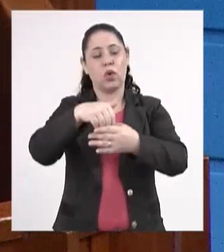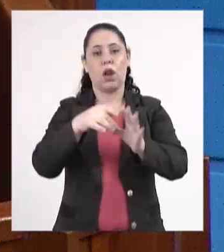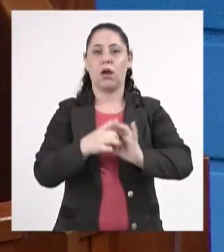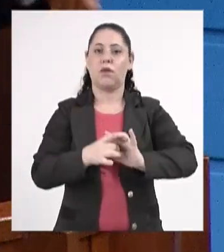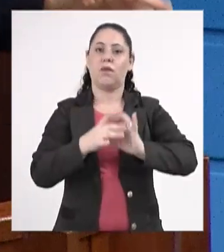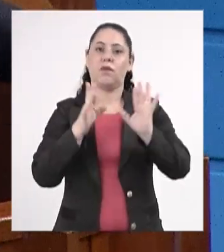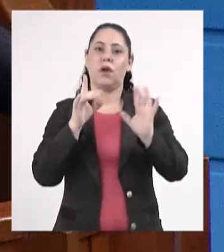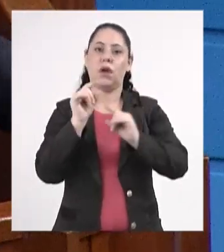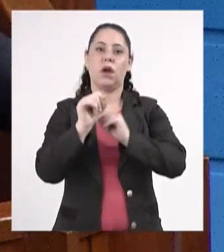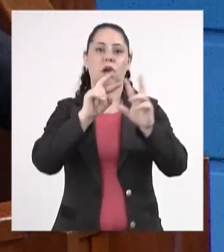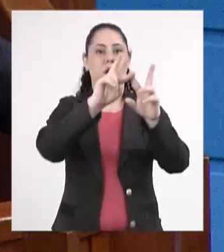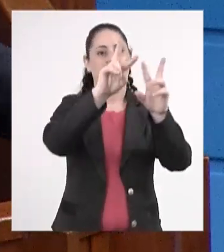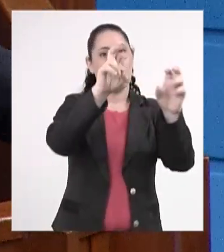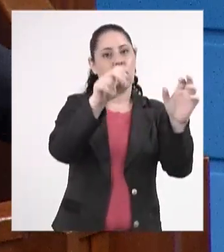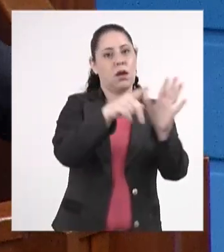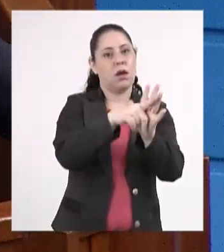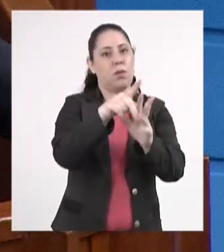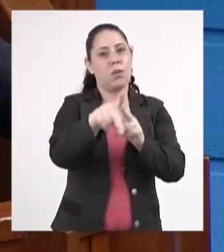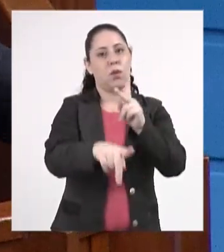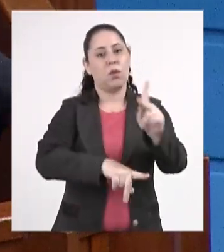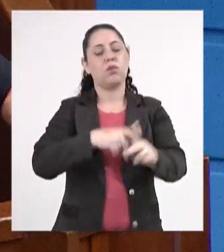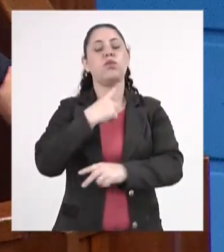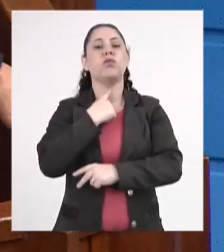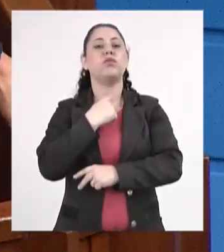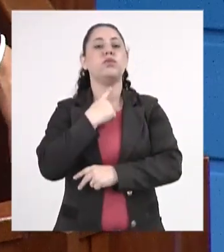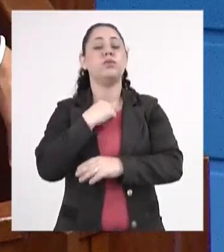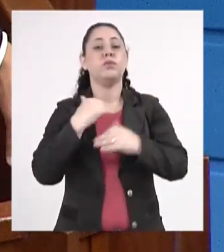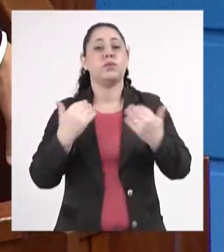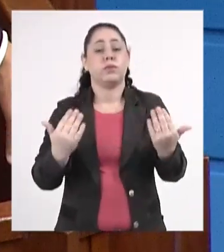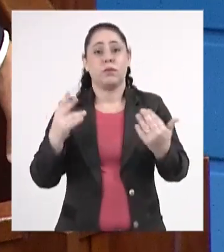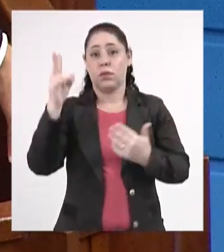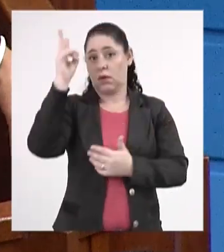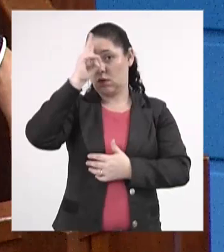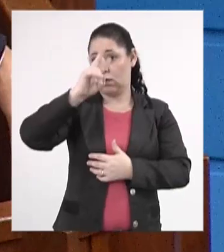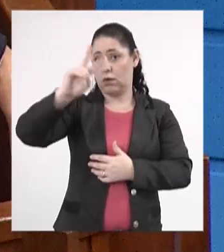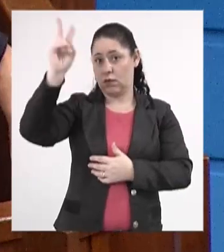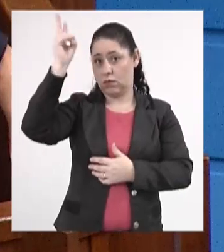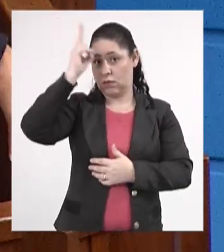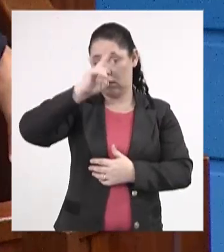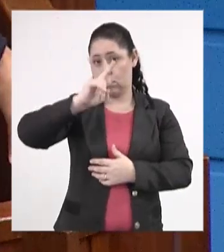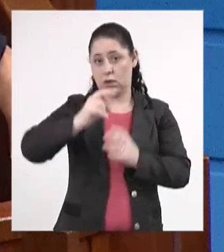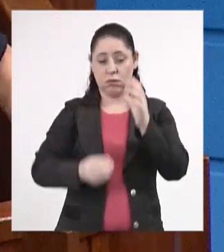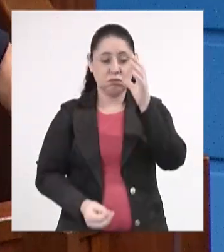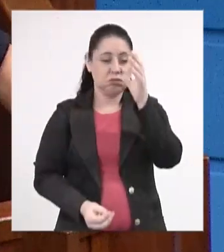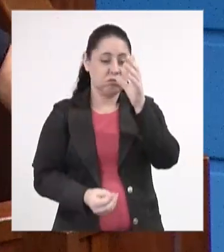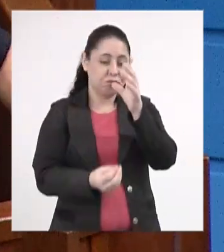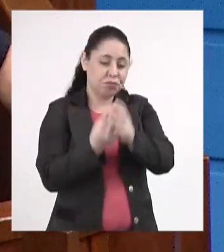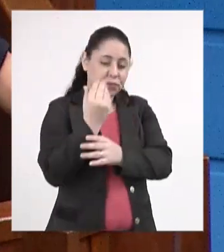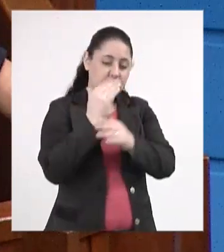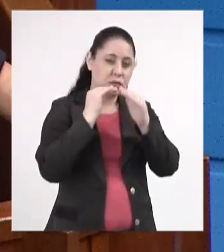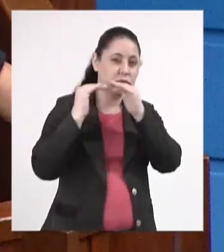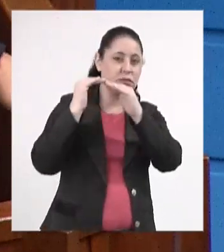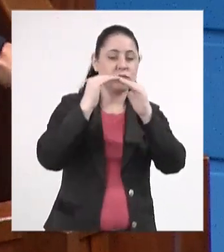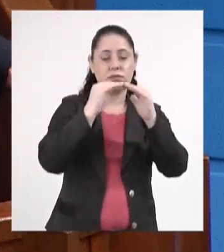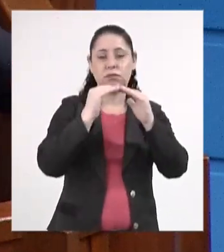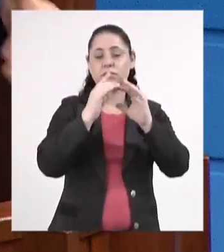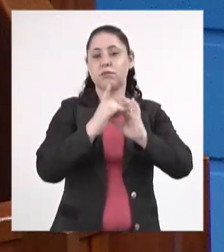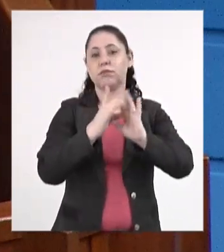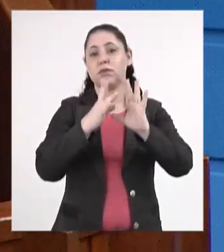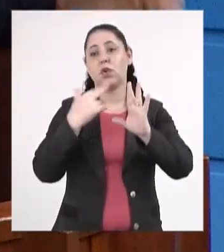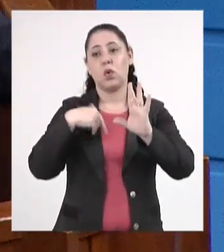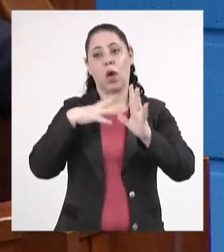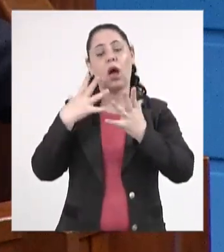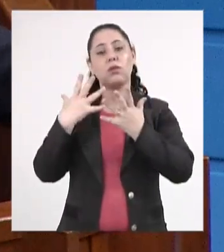questões de interesse público, lembrando que era o nascedor da democracia e nós adotamos esse